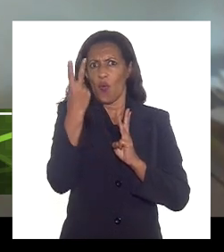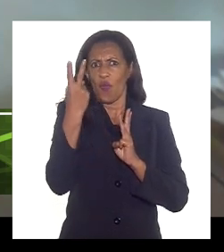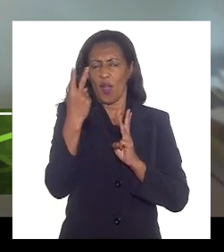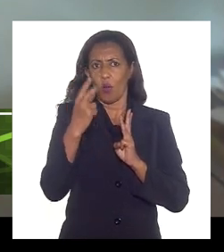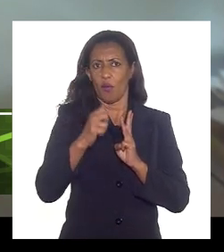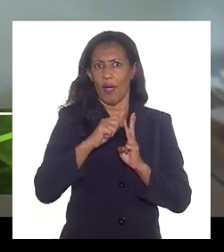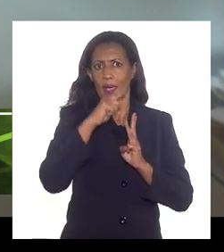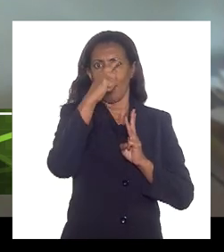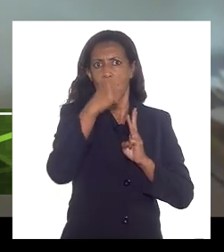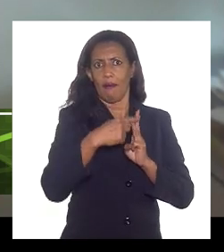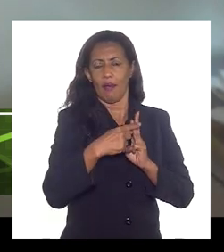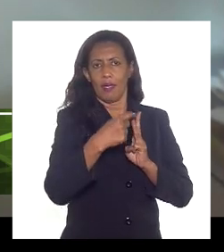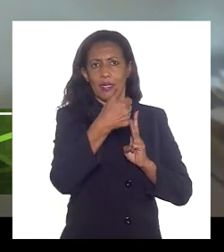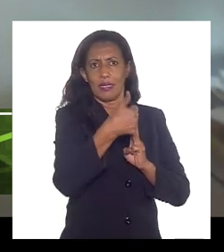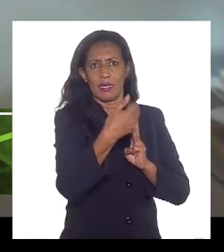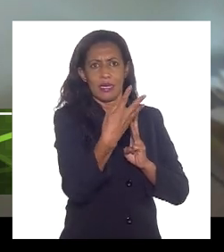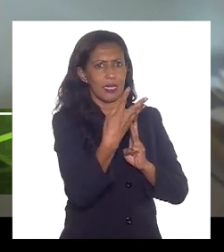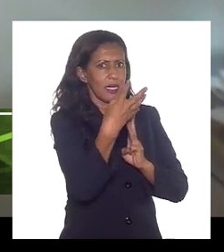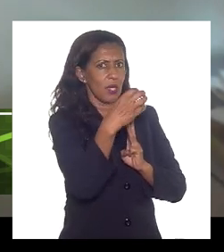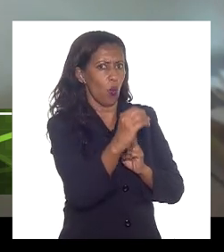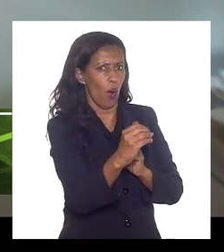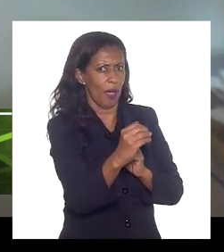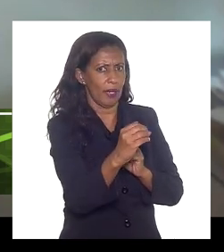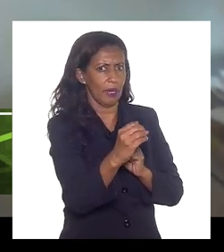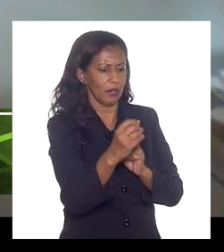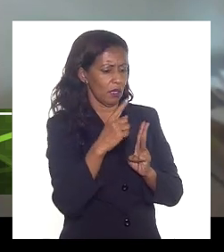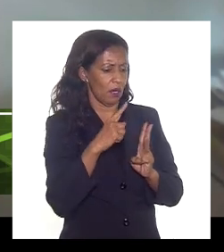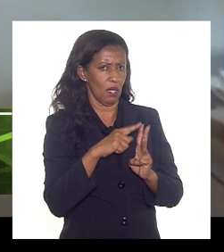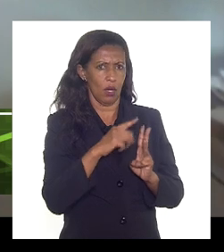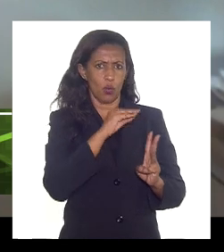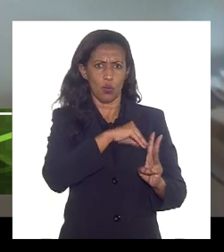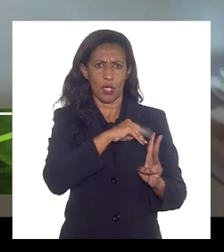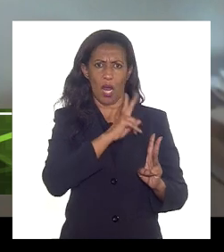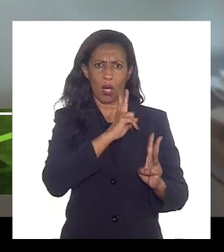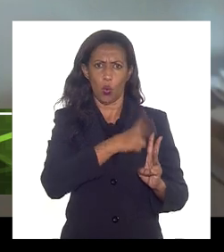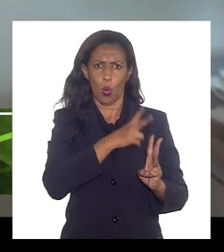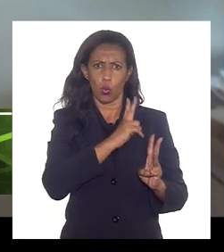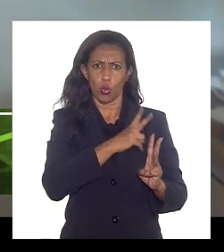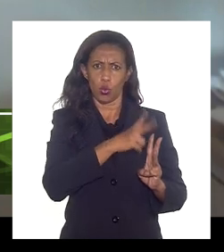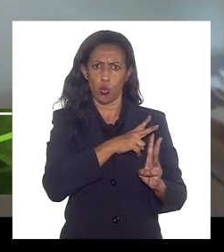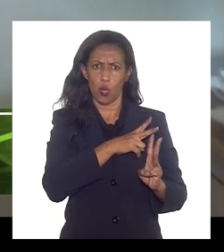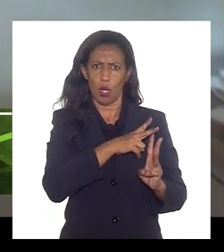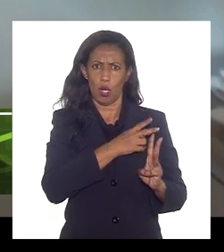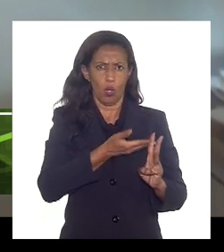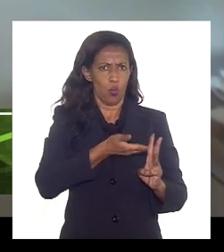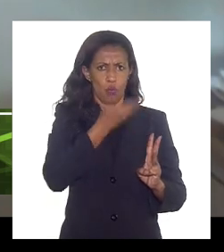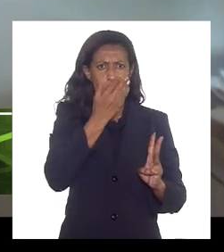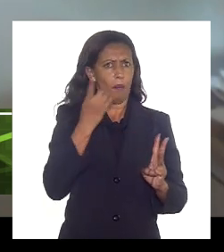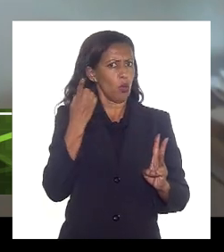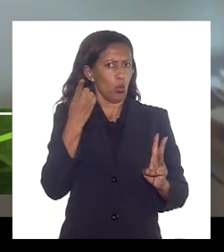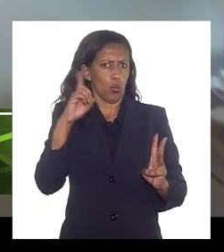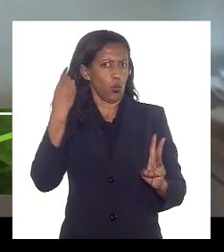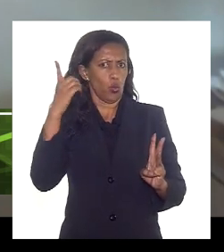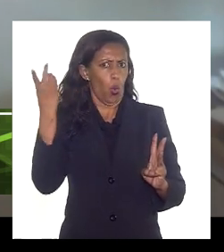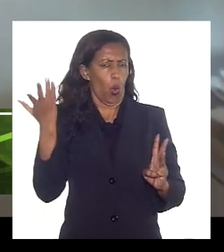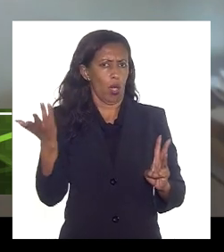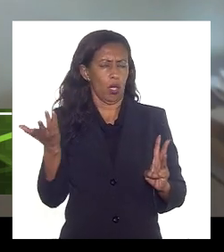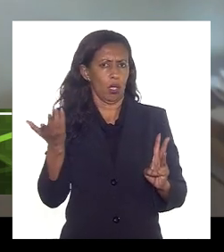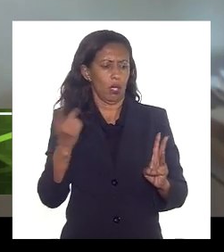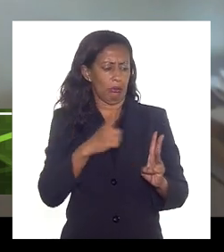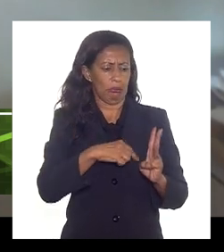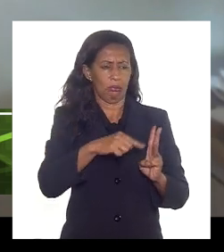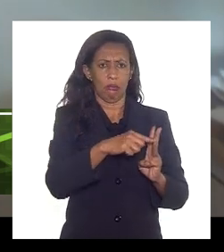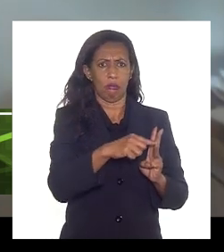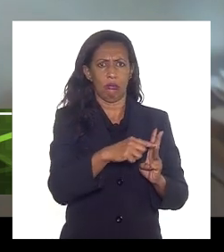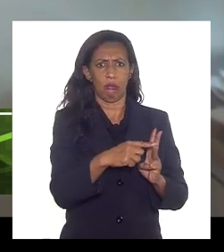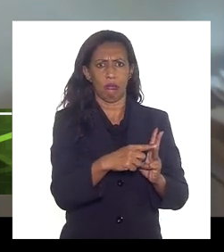reais ele não reajustou o seu salário em dólar nem com a variação do preço do barril